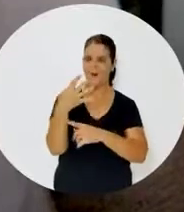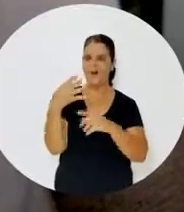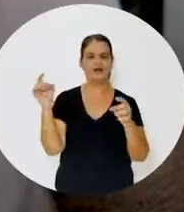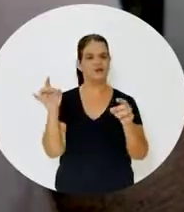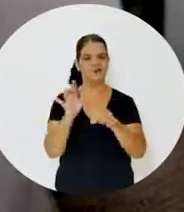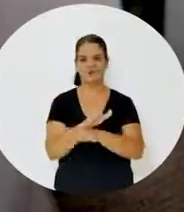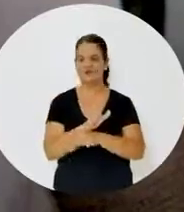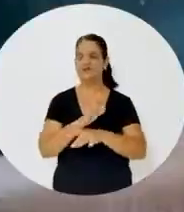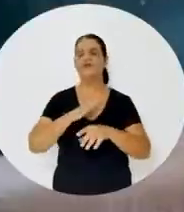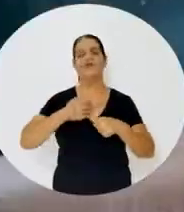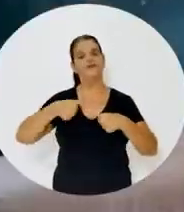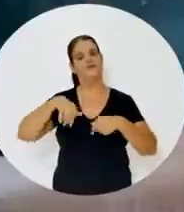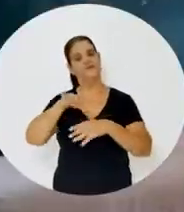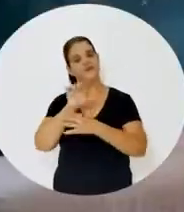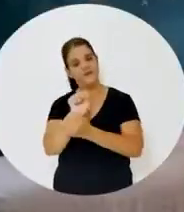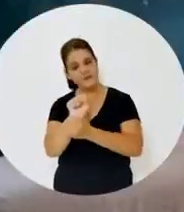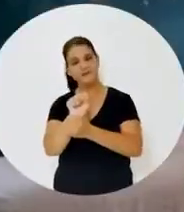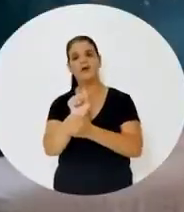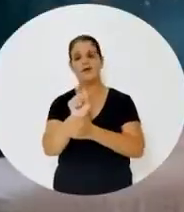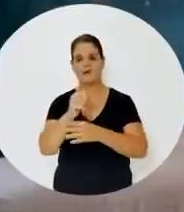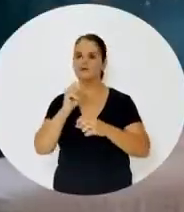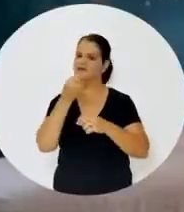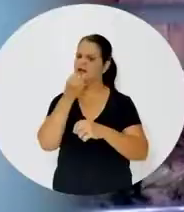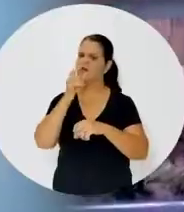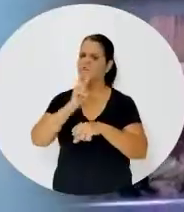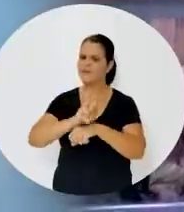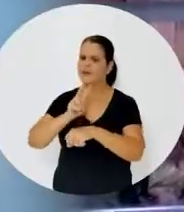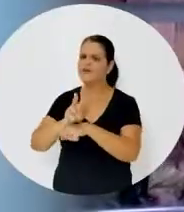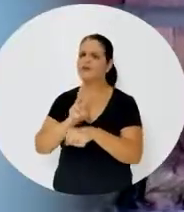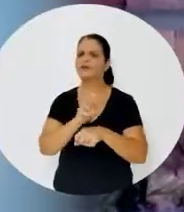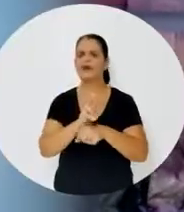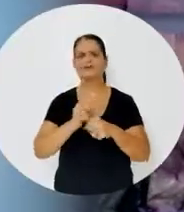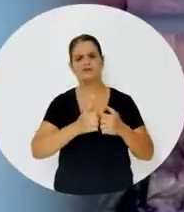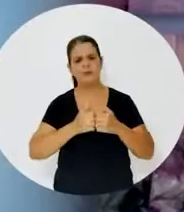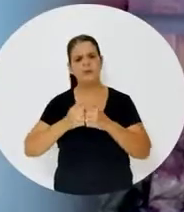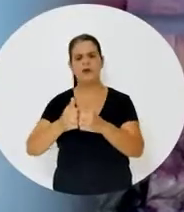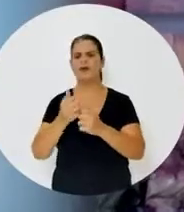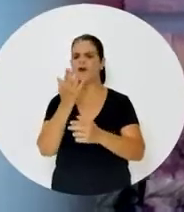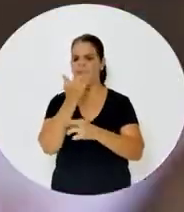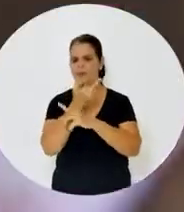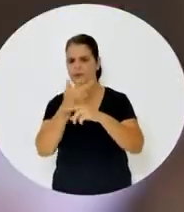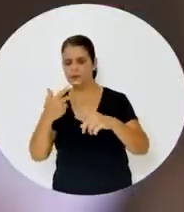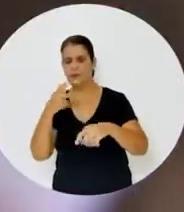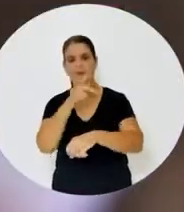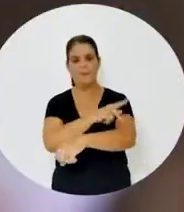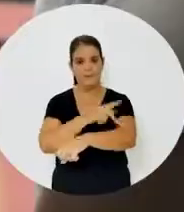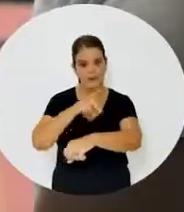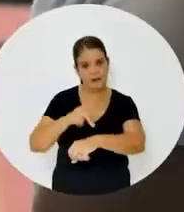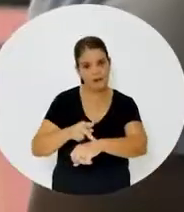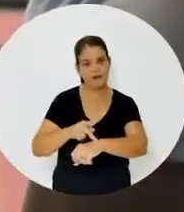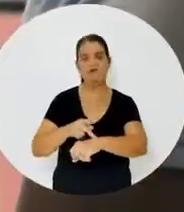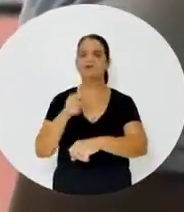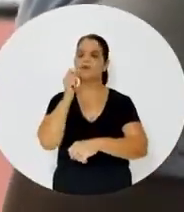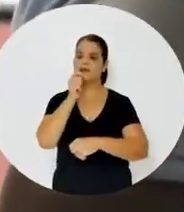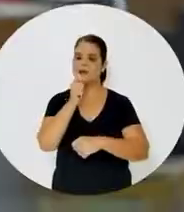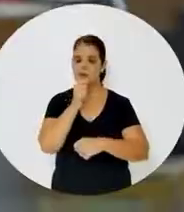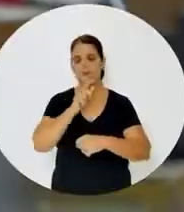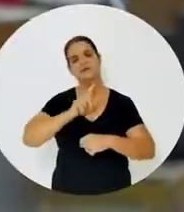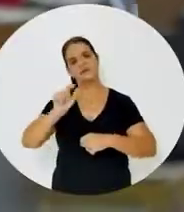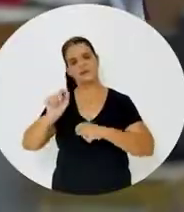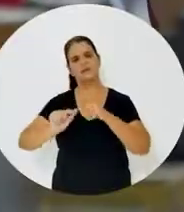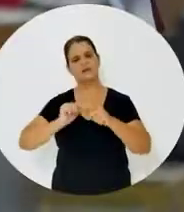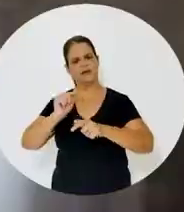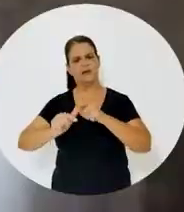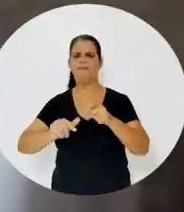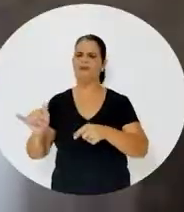incompletos ficarem em segurança, sendo bem cuidadas, com acompanhamento nutricional e pedagógico, e as mães irem trabalhar